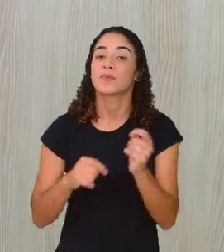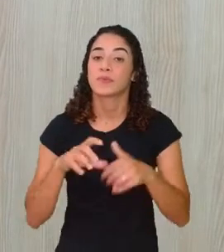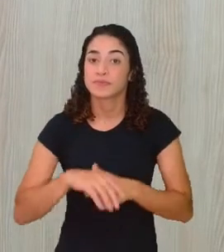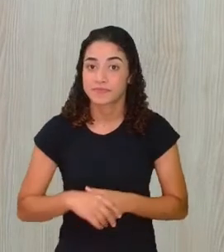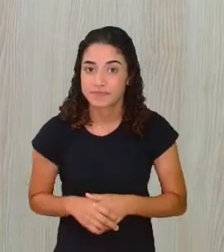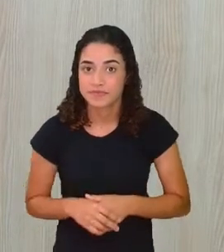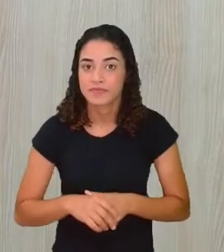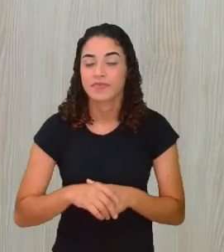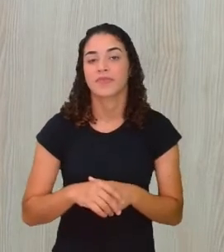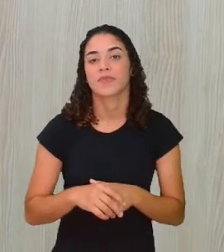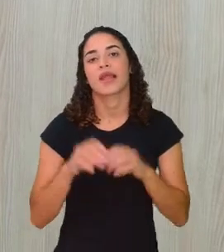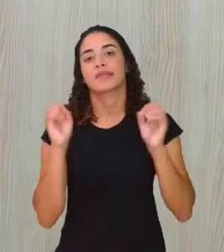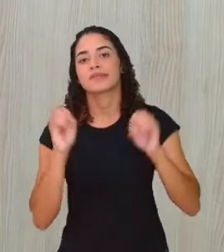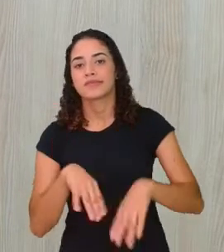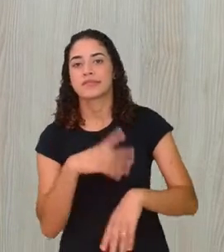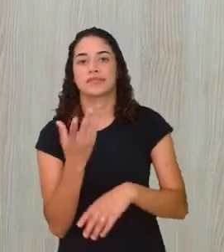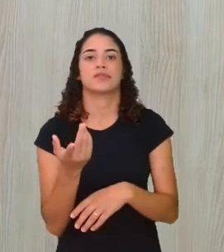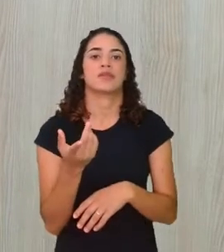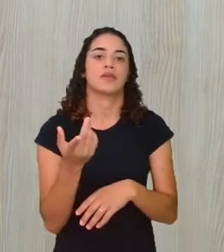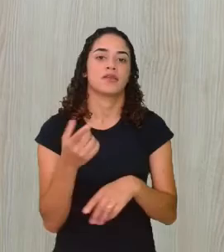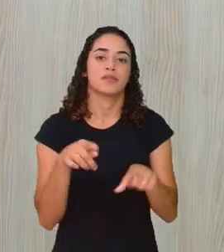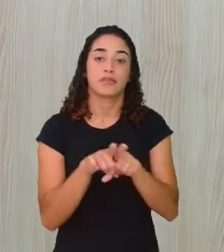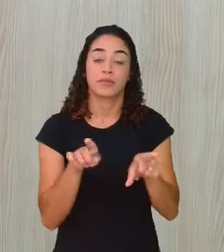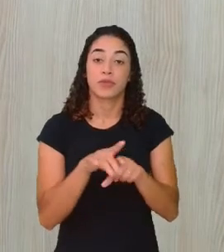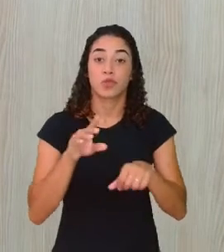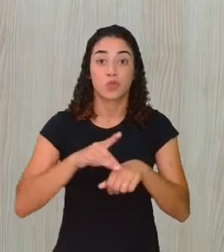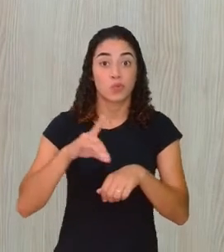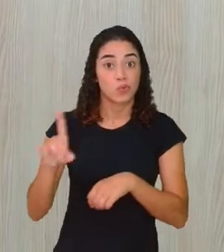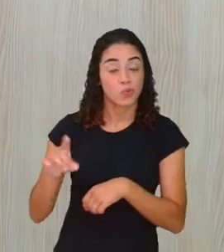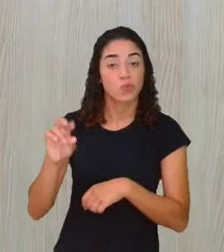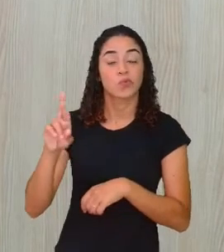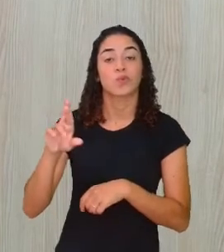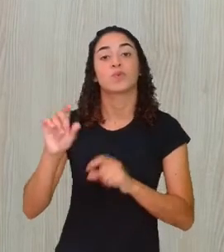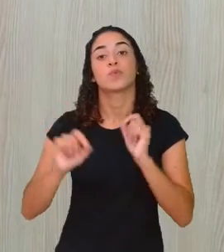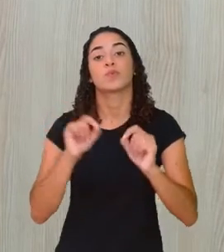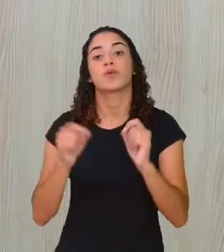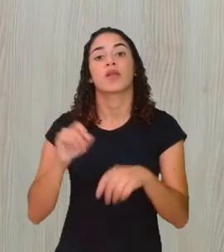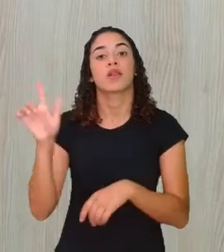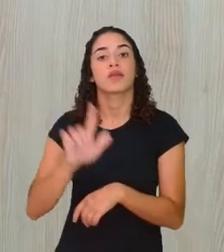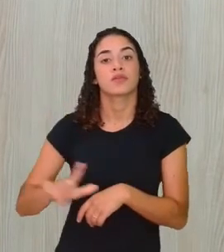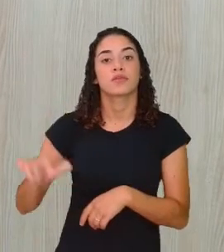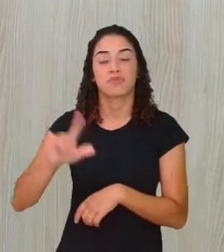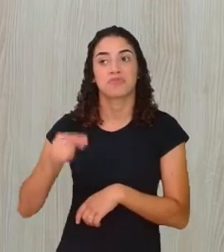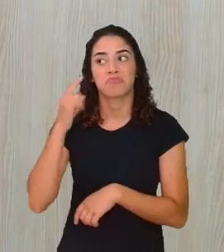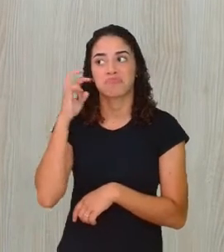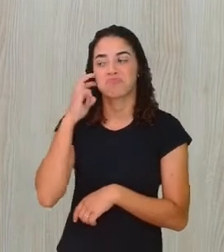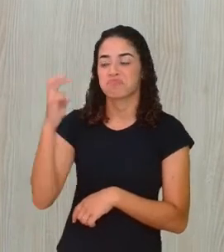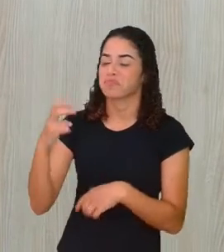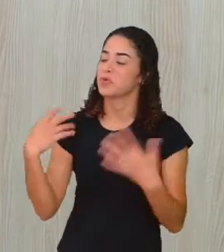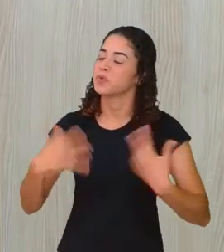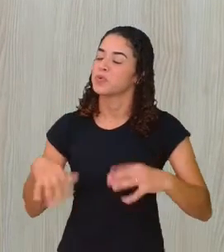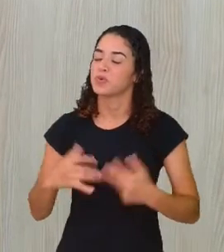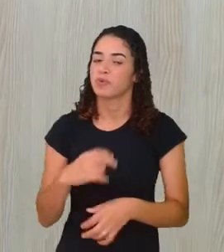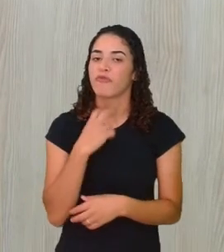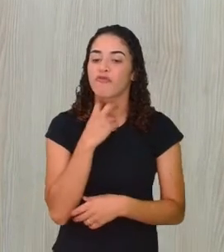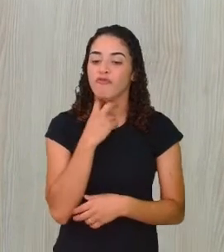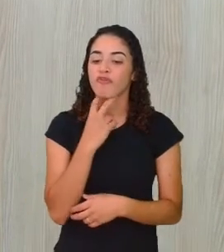doutora em literatura, professora da universidade, uma intelectual brilhante. Uma das vozes mais